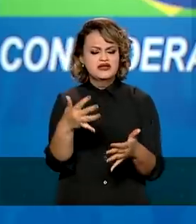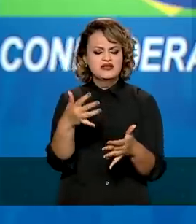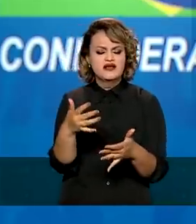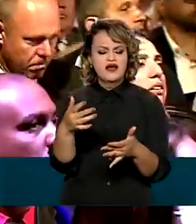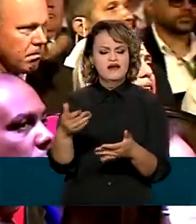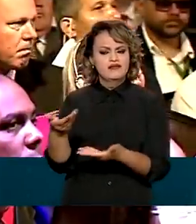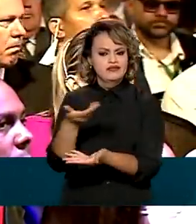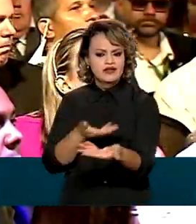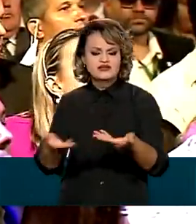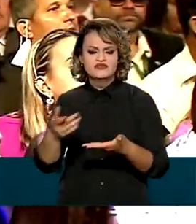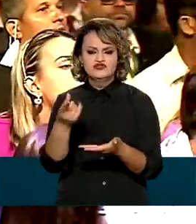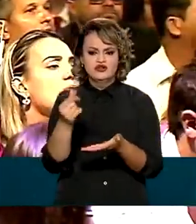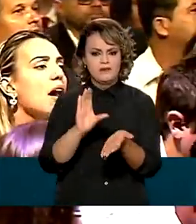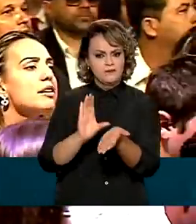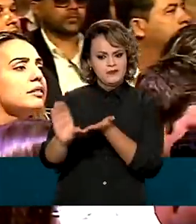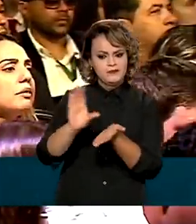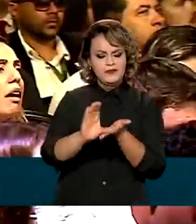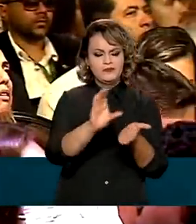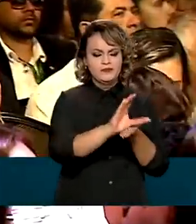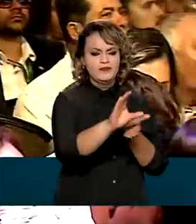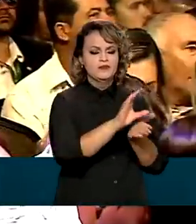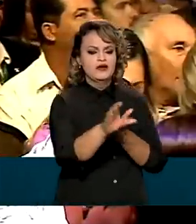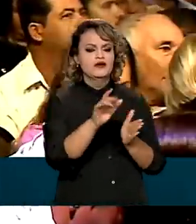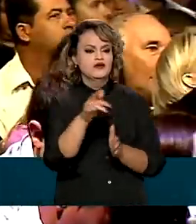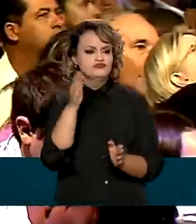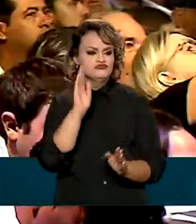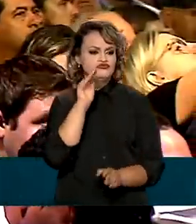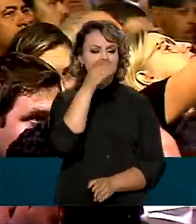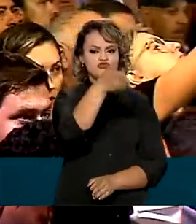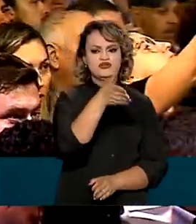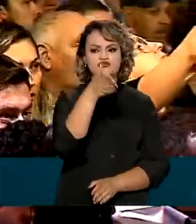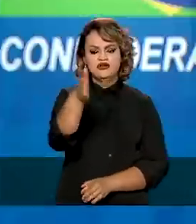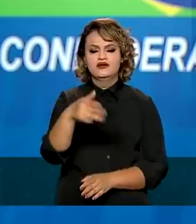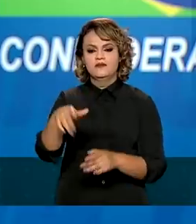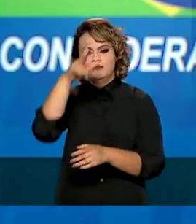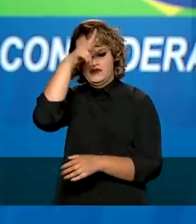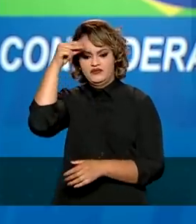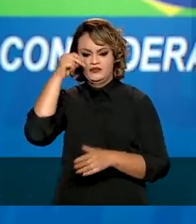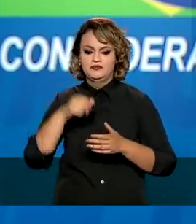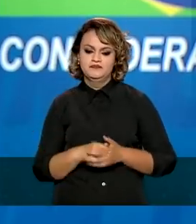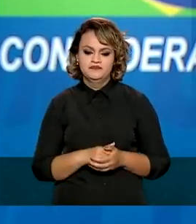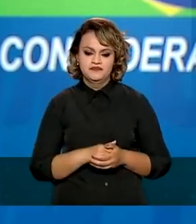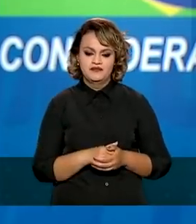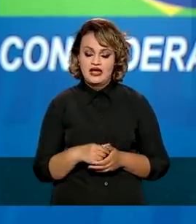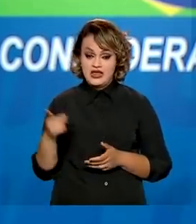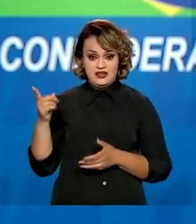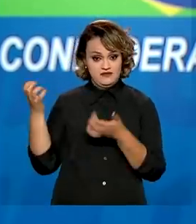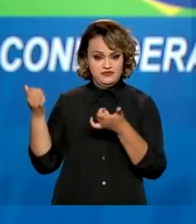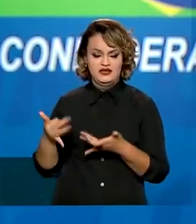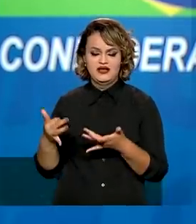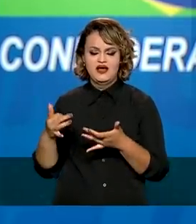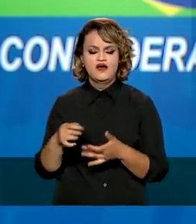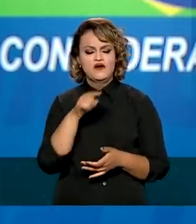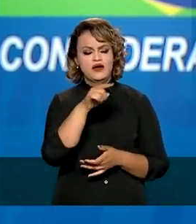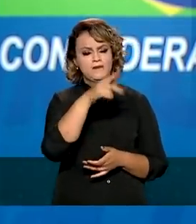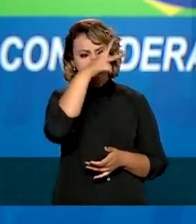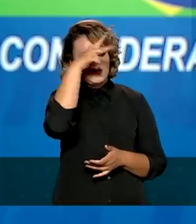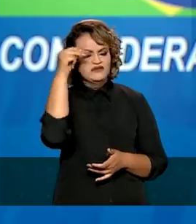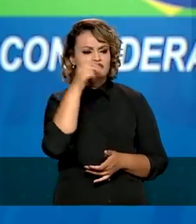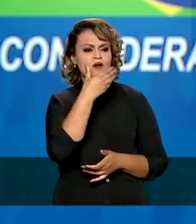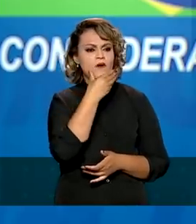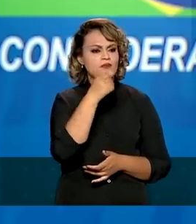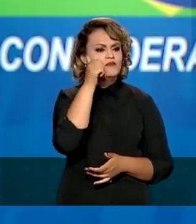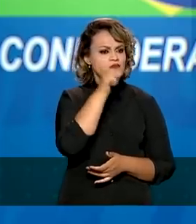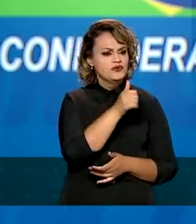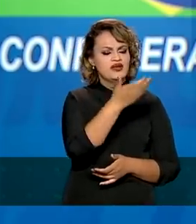especiais de recursos cheguem diretamente nas prefeituras. A presunção em relação a prefeitos e prefeitas do Brasil é